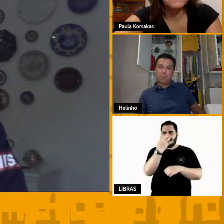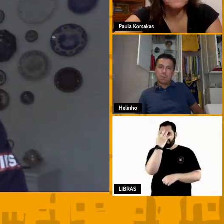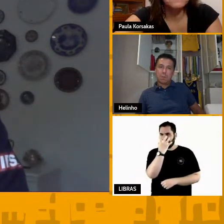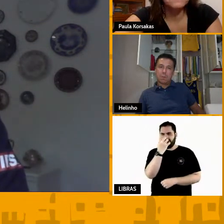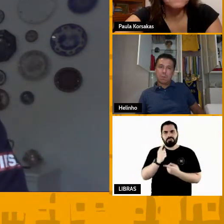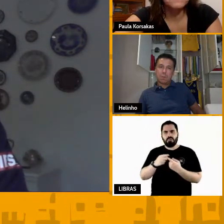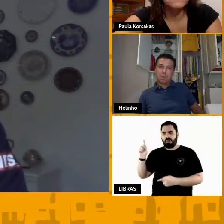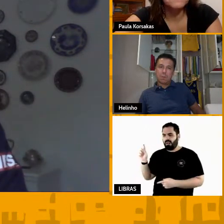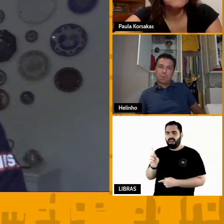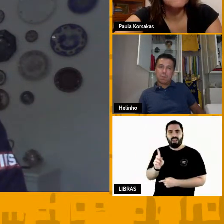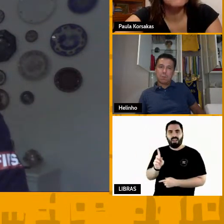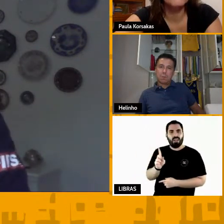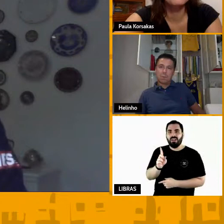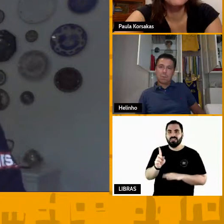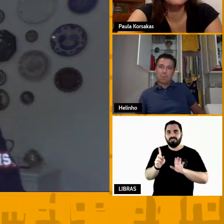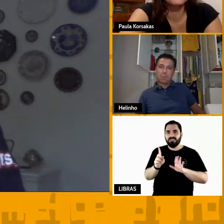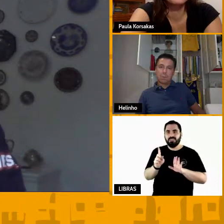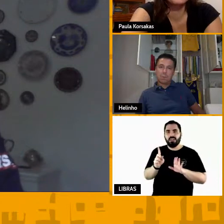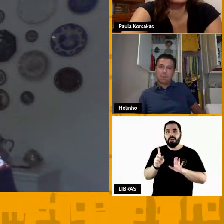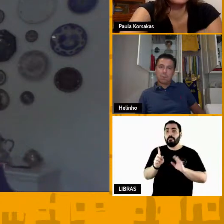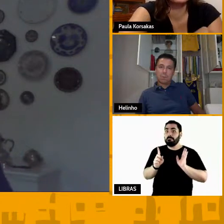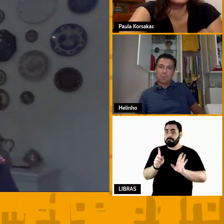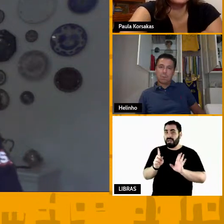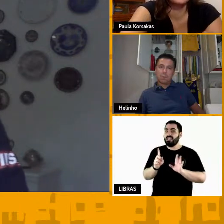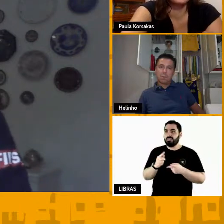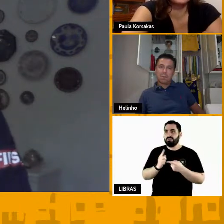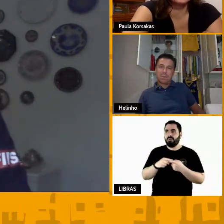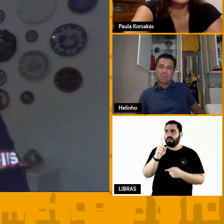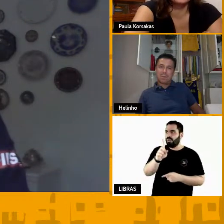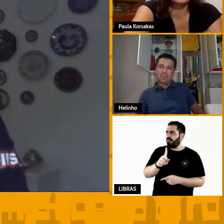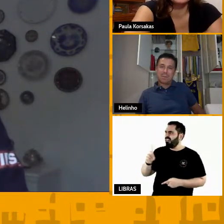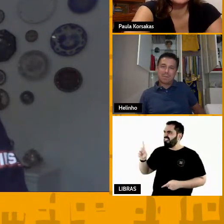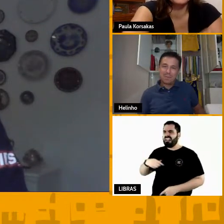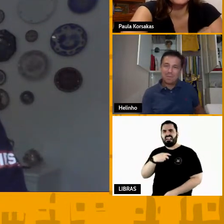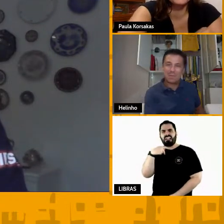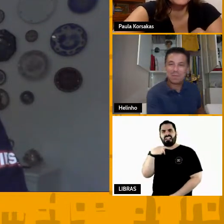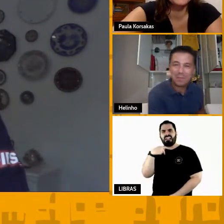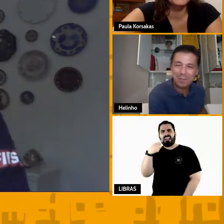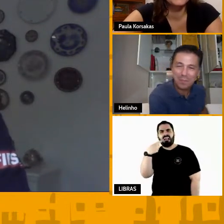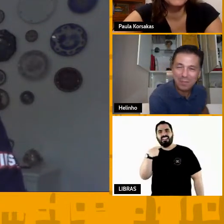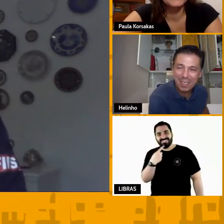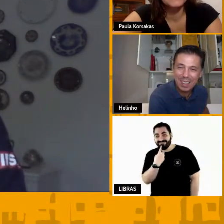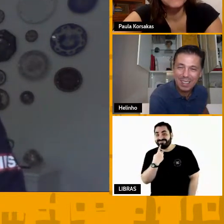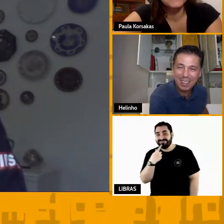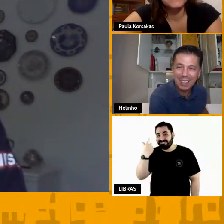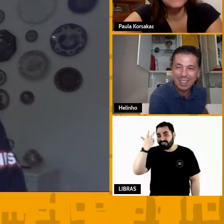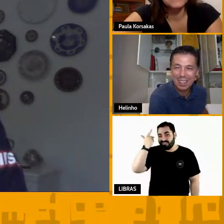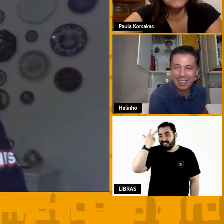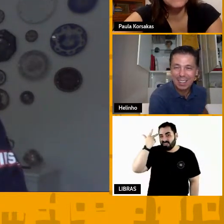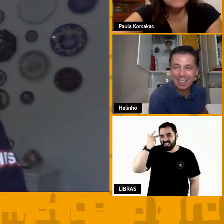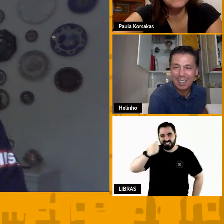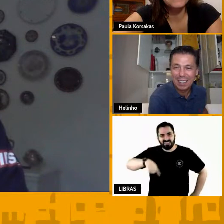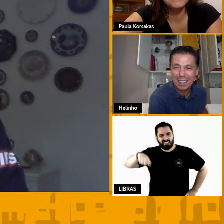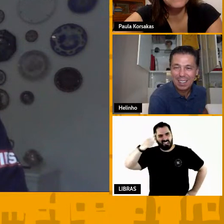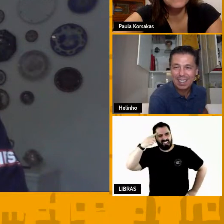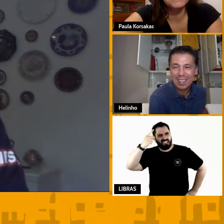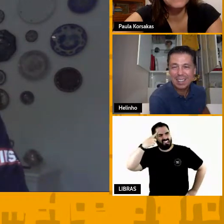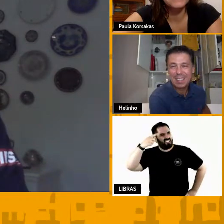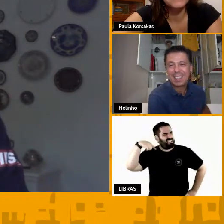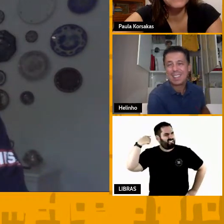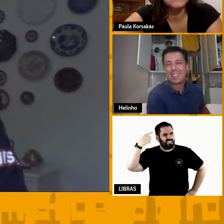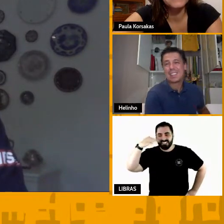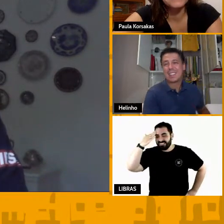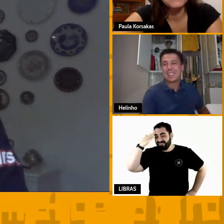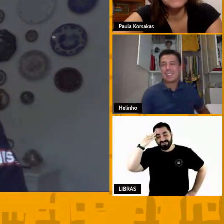questiona muito por que está entrando mas por que está saindo normalmente eles ficam na cabeça viaja um